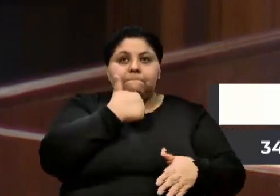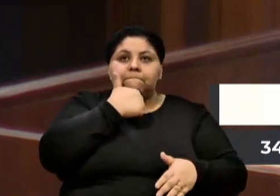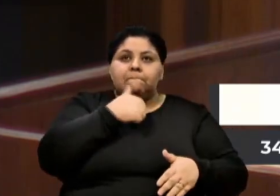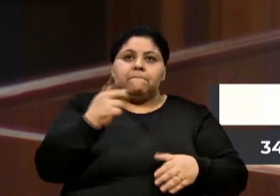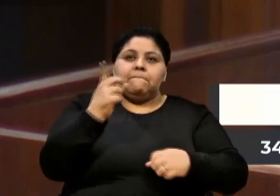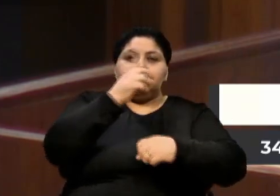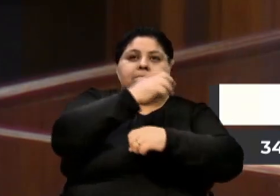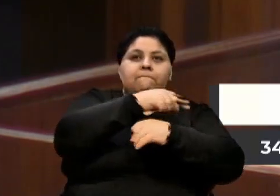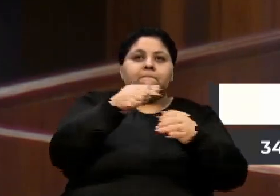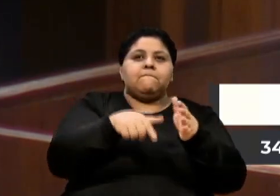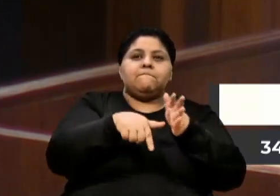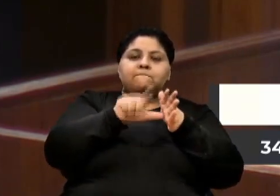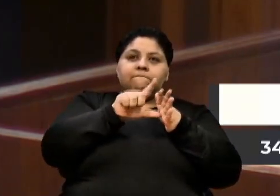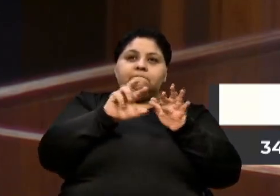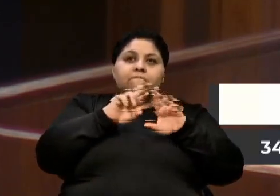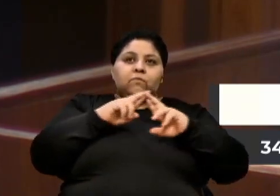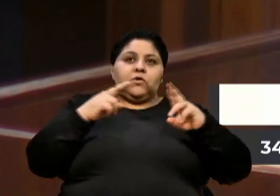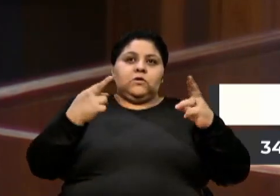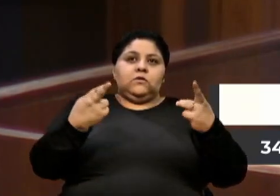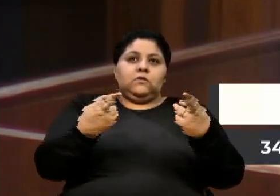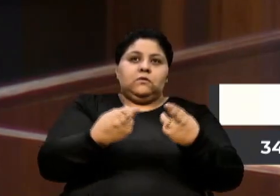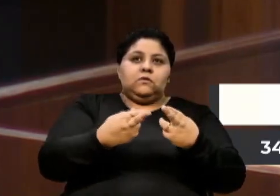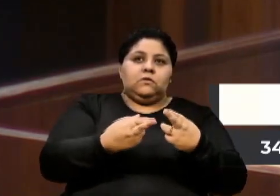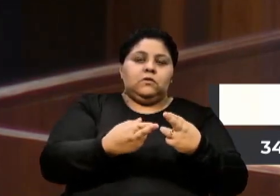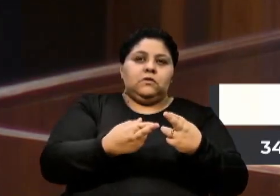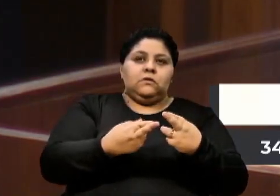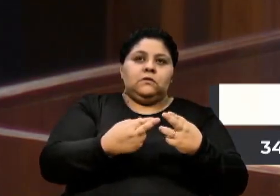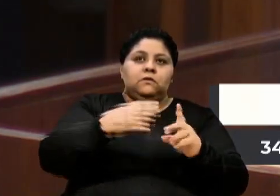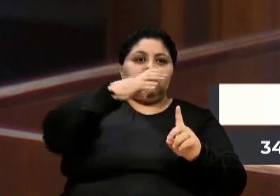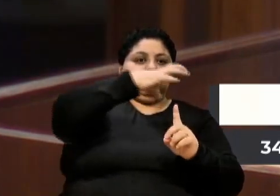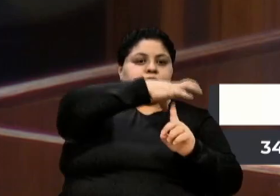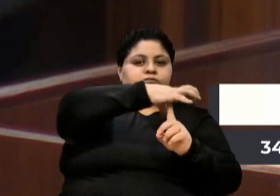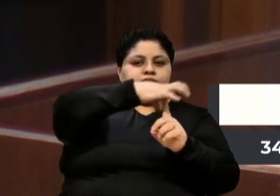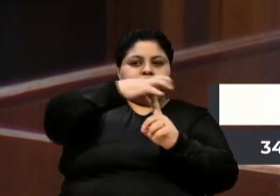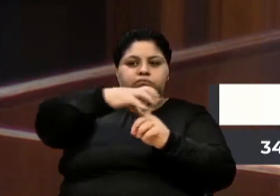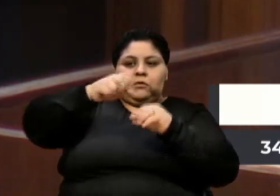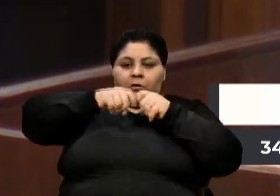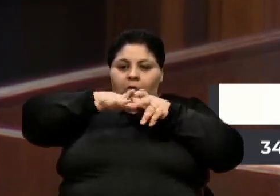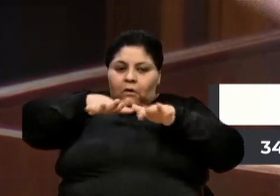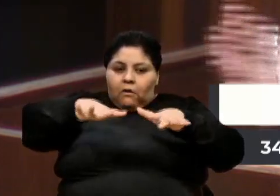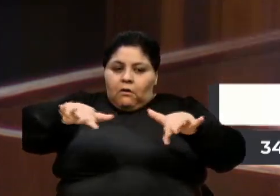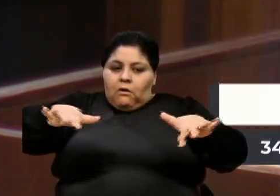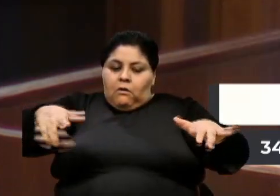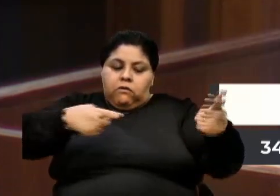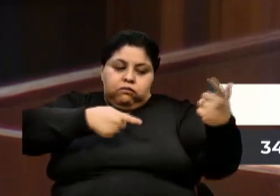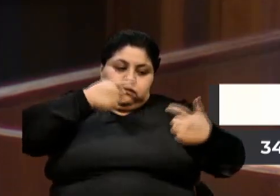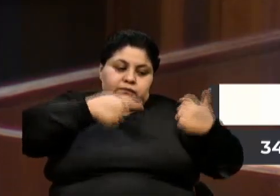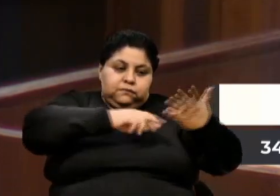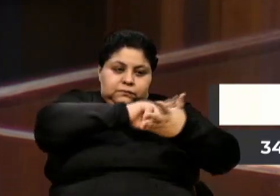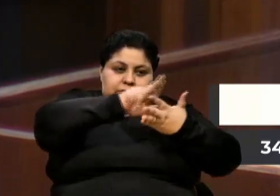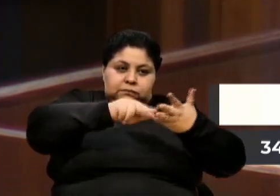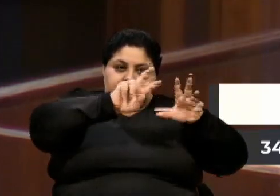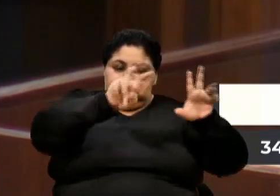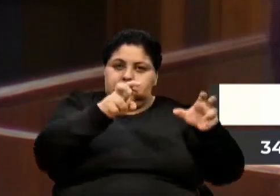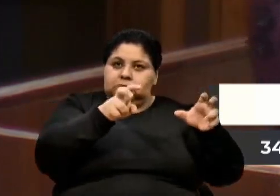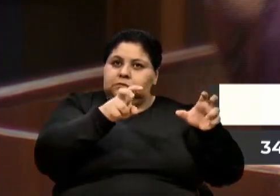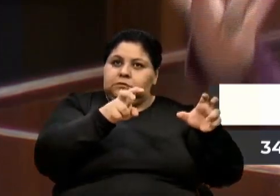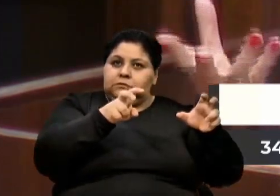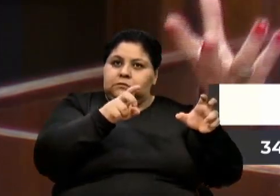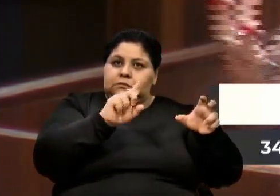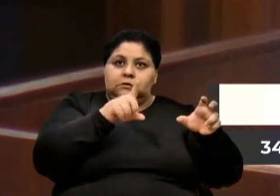reúnem em um parque enorme, lá de Brasília, para debates sobre vários assuntos. Não é só